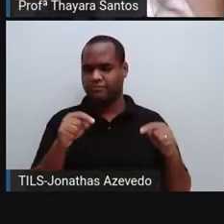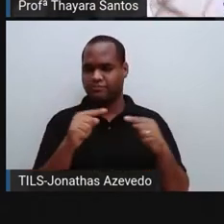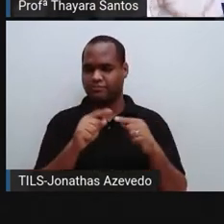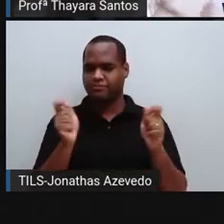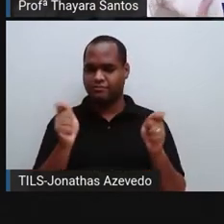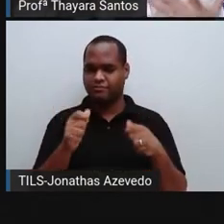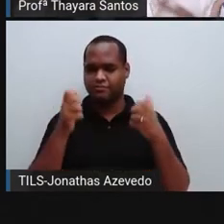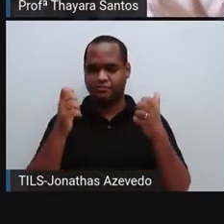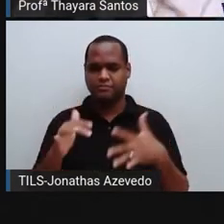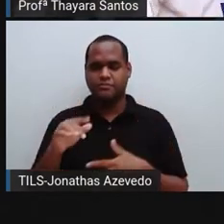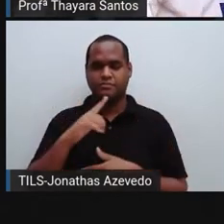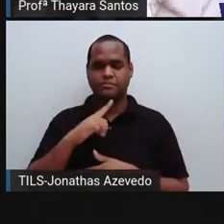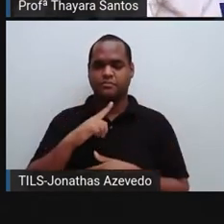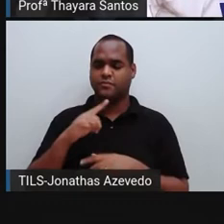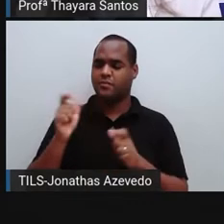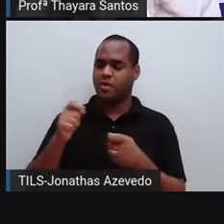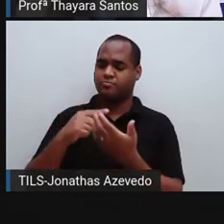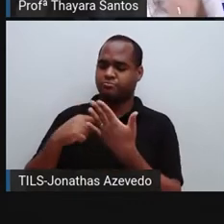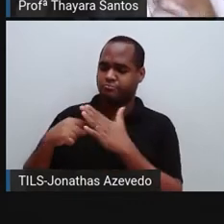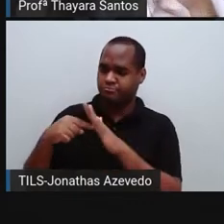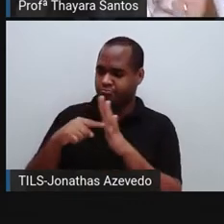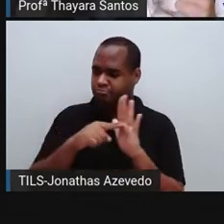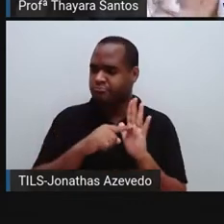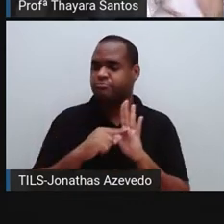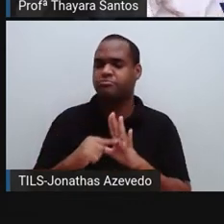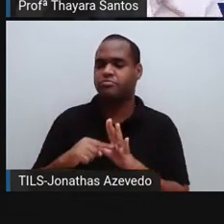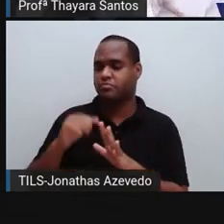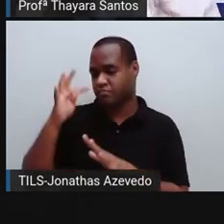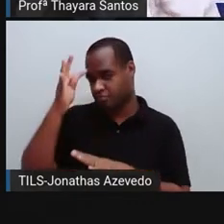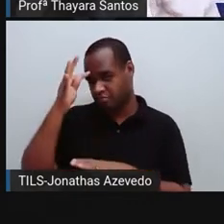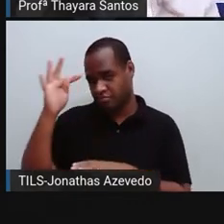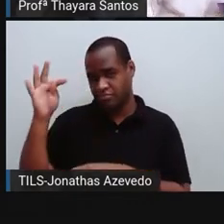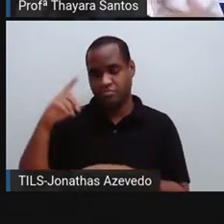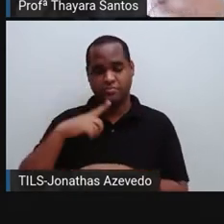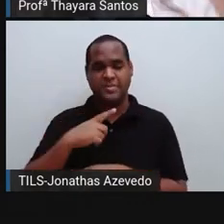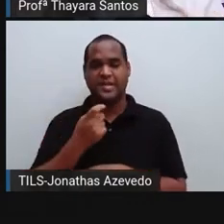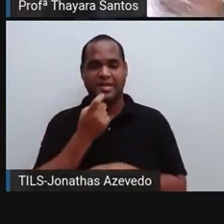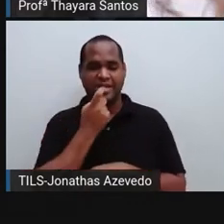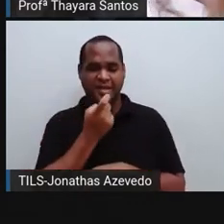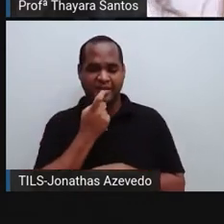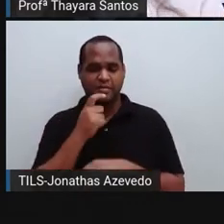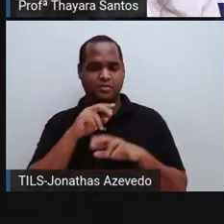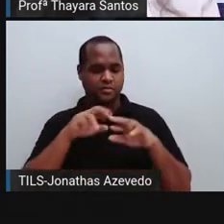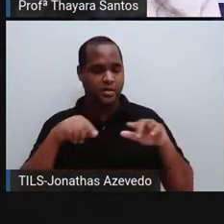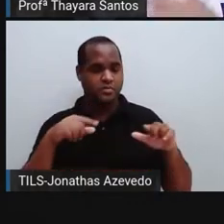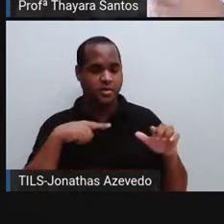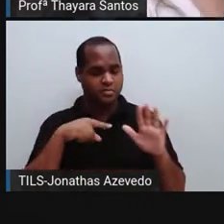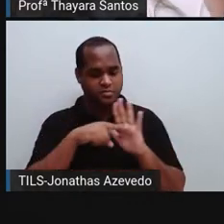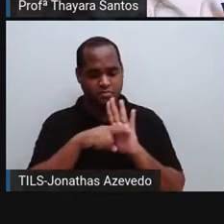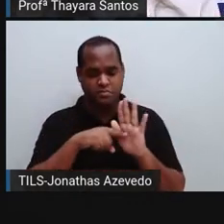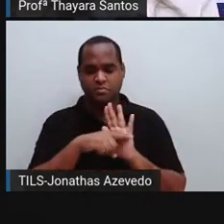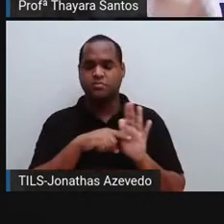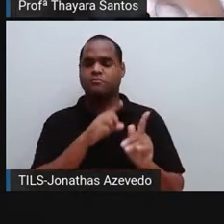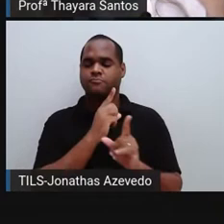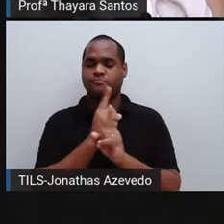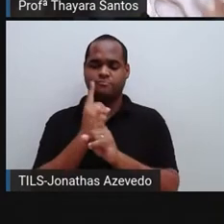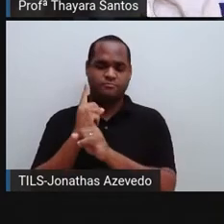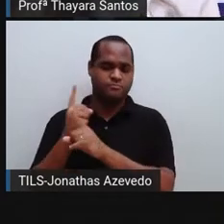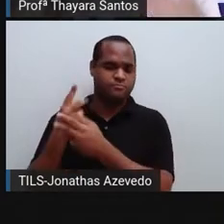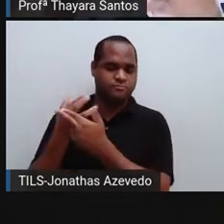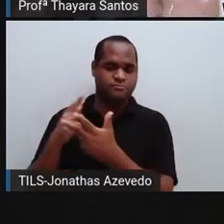podem corroborar com essa teoria. Por exemplo, a gente tem fósseis, vários registros fósseis que mostram